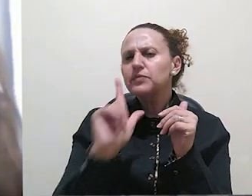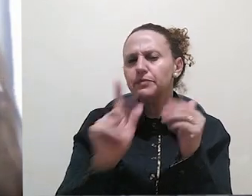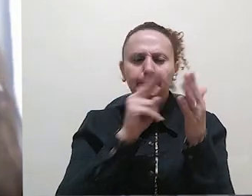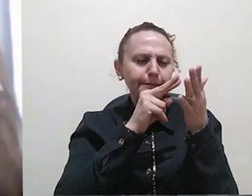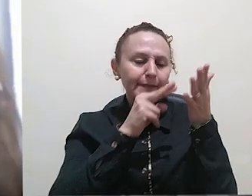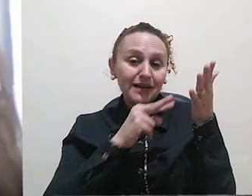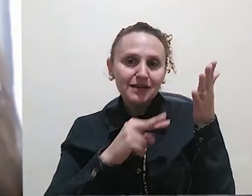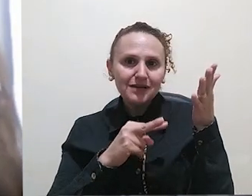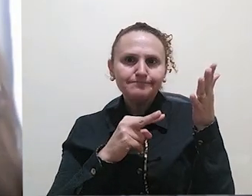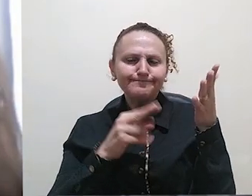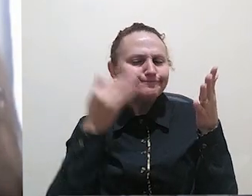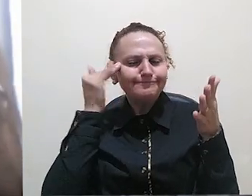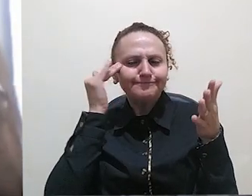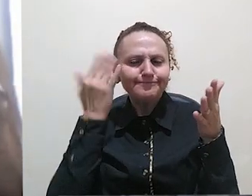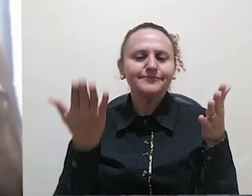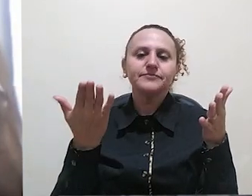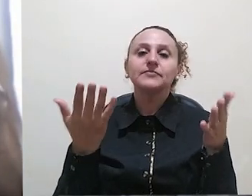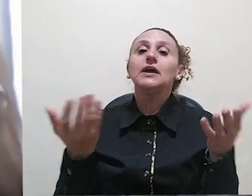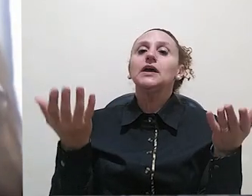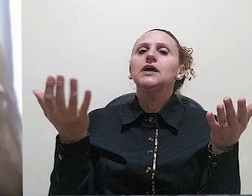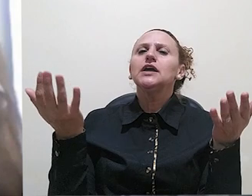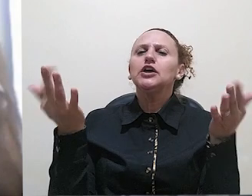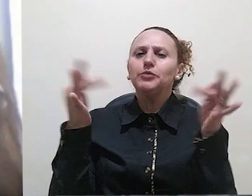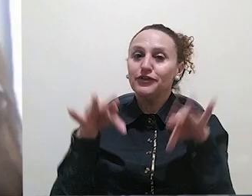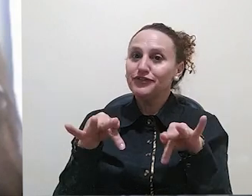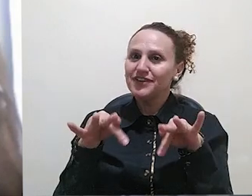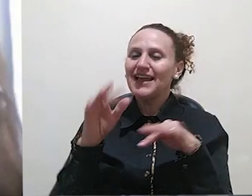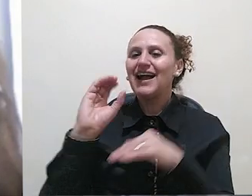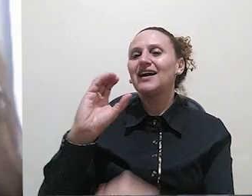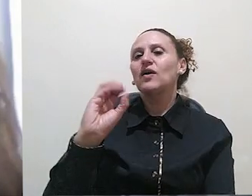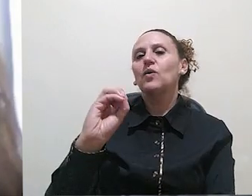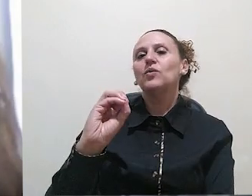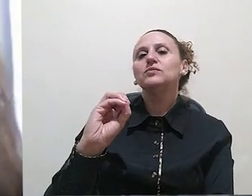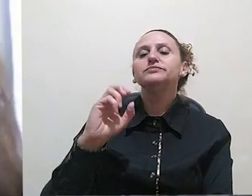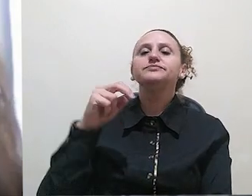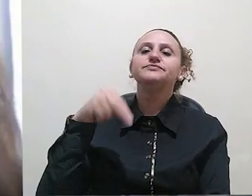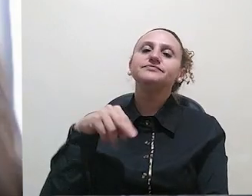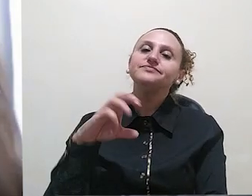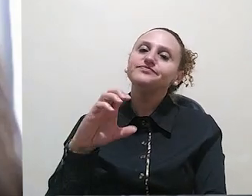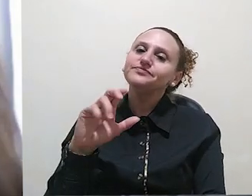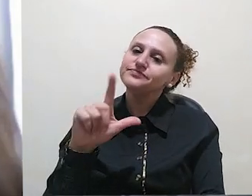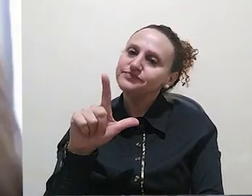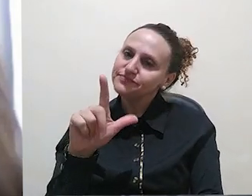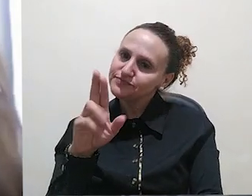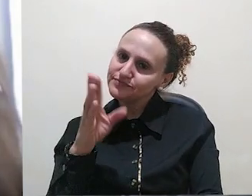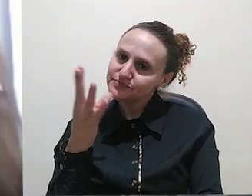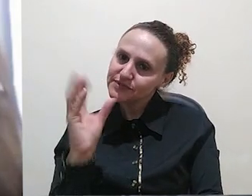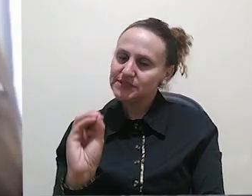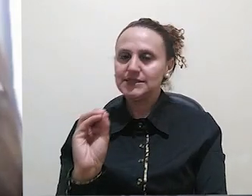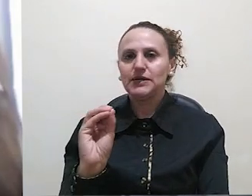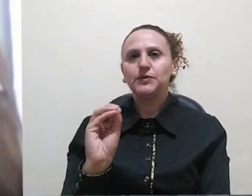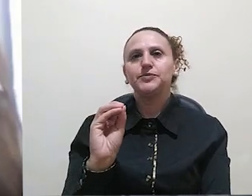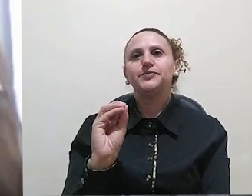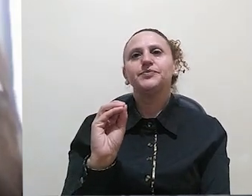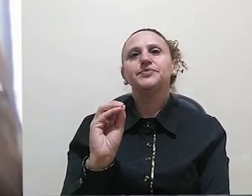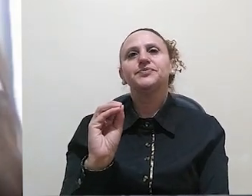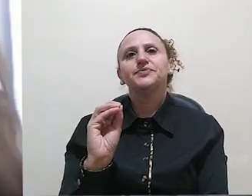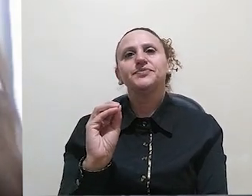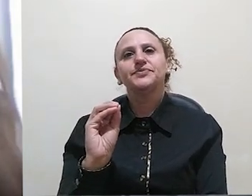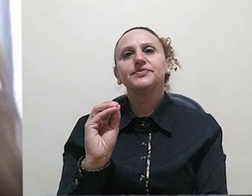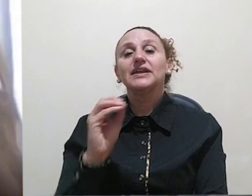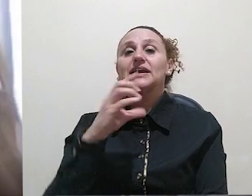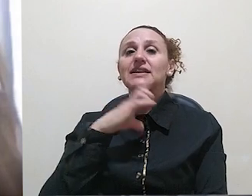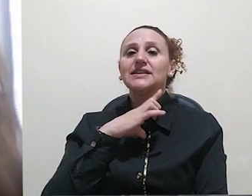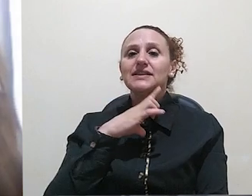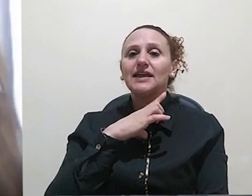não. Por fim, a conclusão que recomenda ou não o livro, é a conclusão